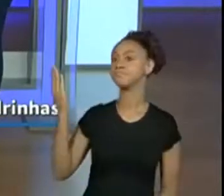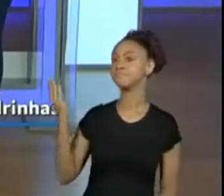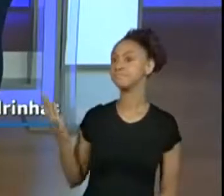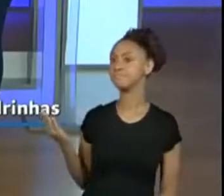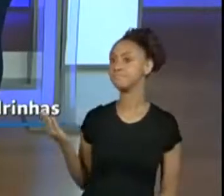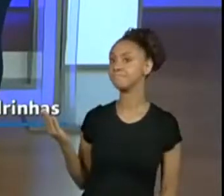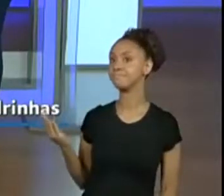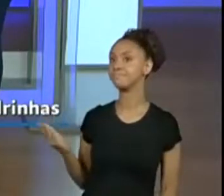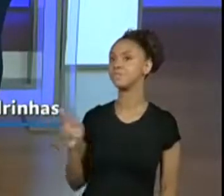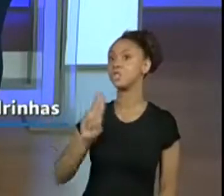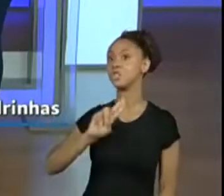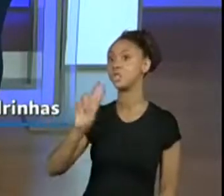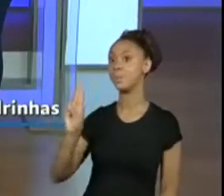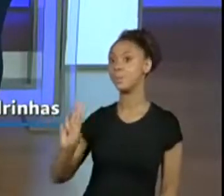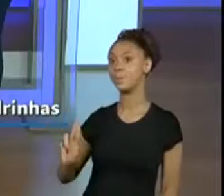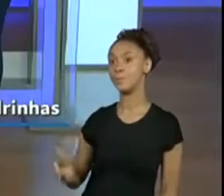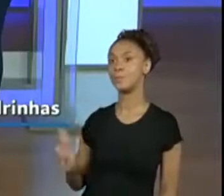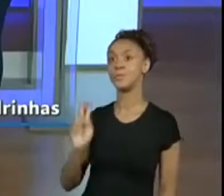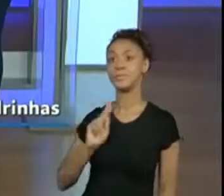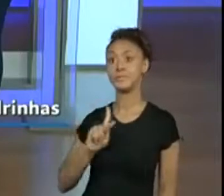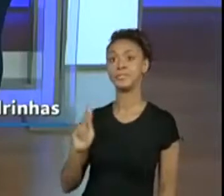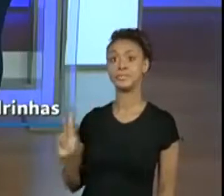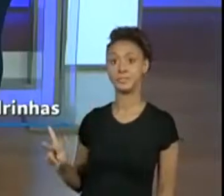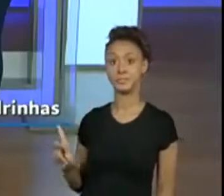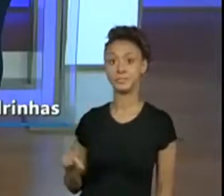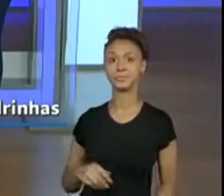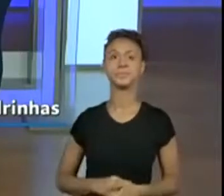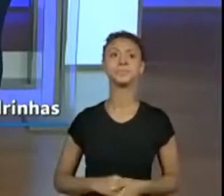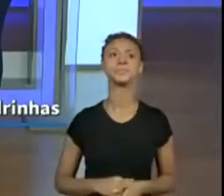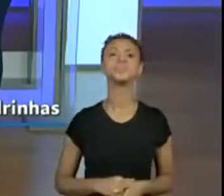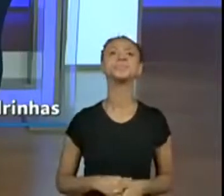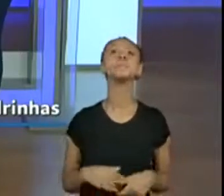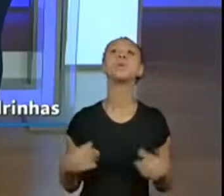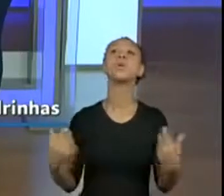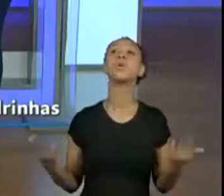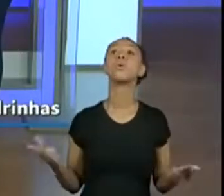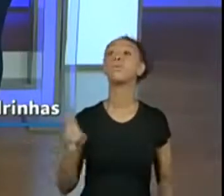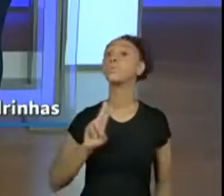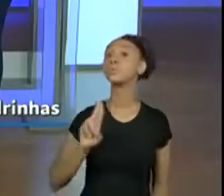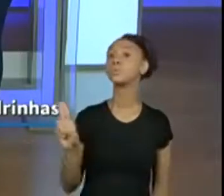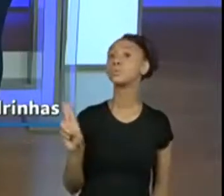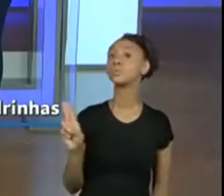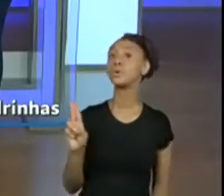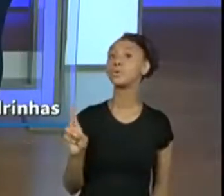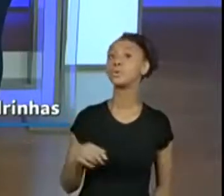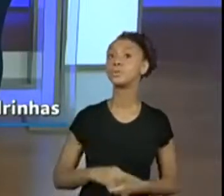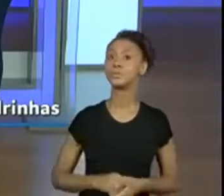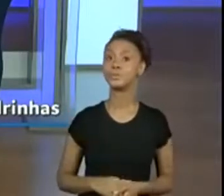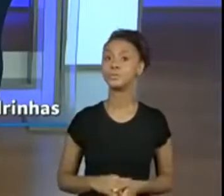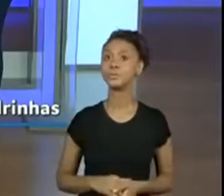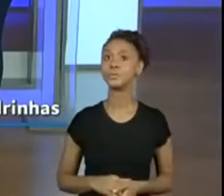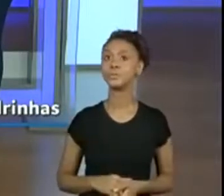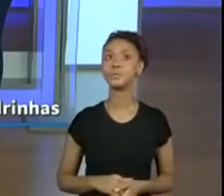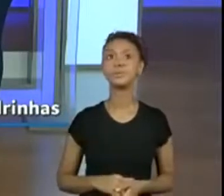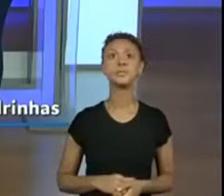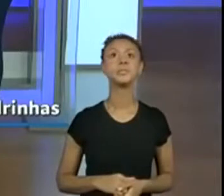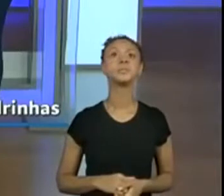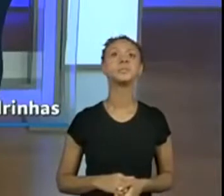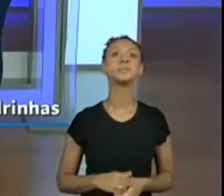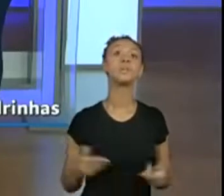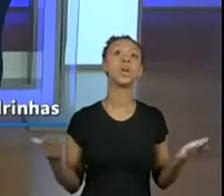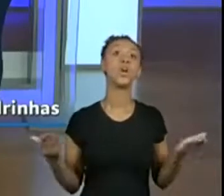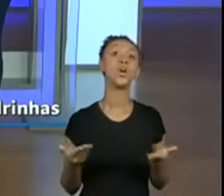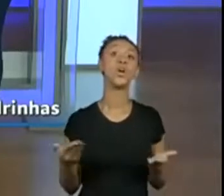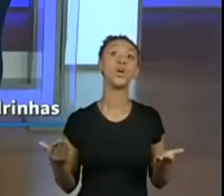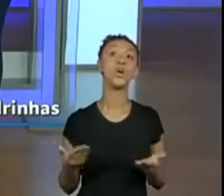É um desses. Ela só não está no meu slide, mas ela está aqui. Que nome, professora, eles vão ter que localizar aqui para que a gente consiga... Ah, o nome de